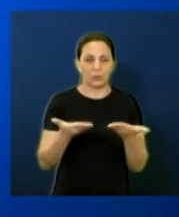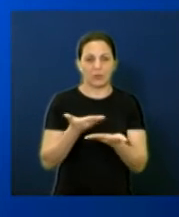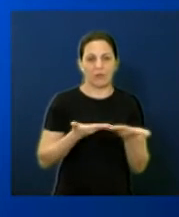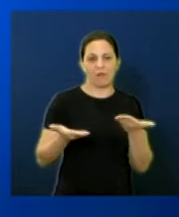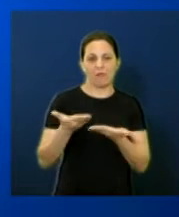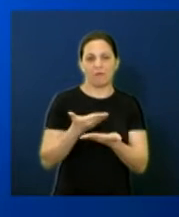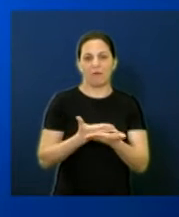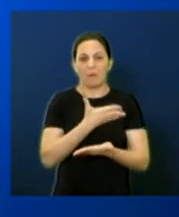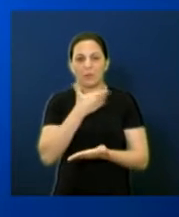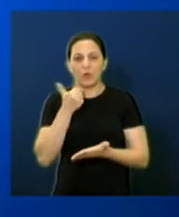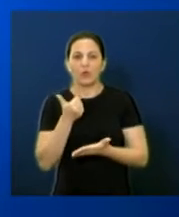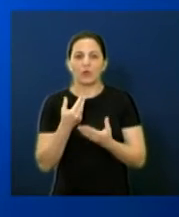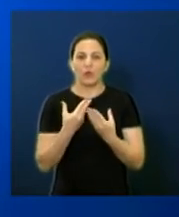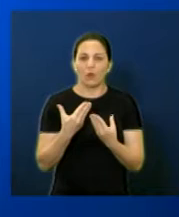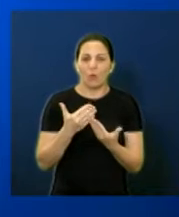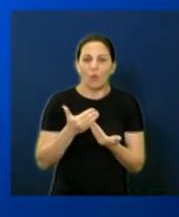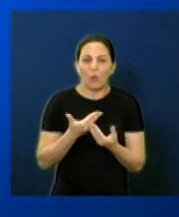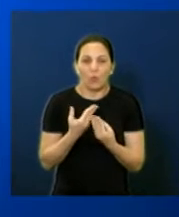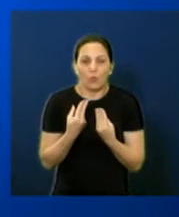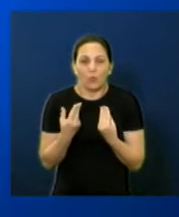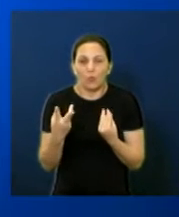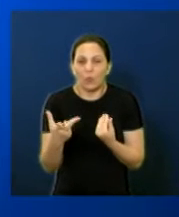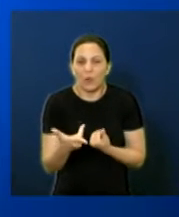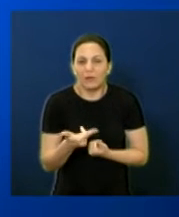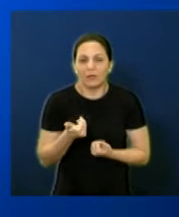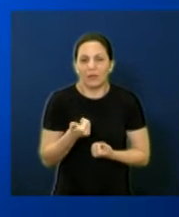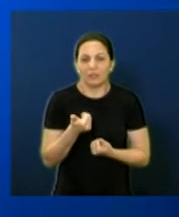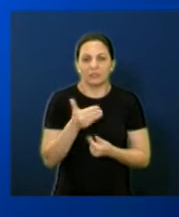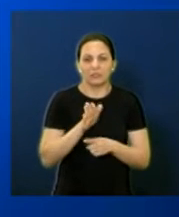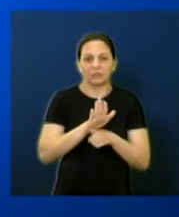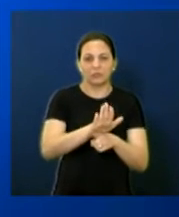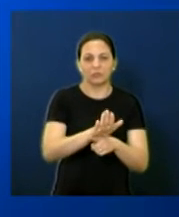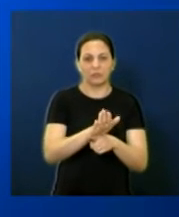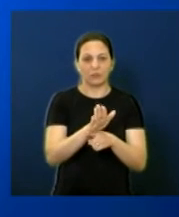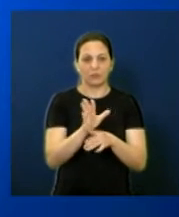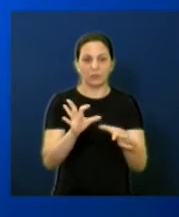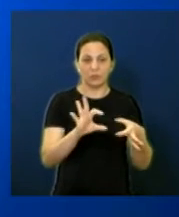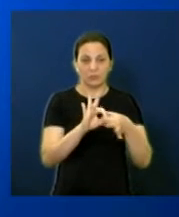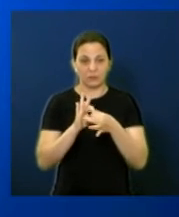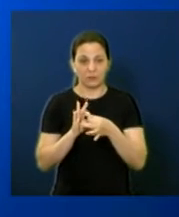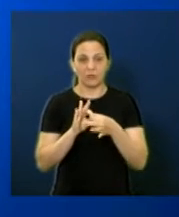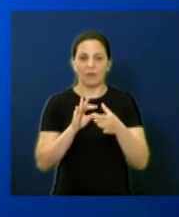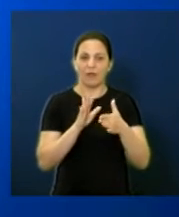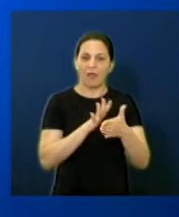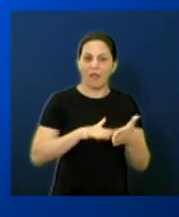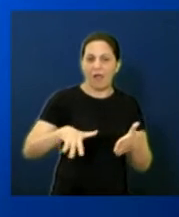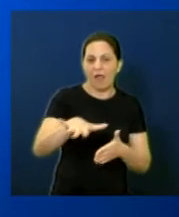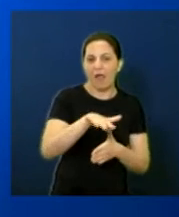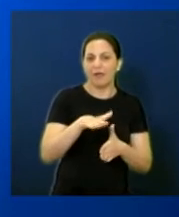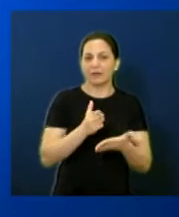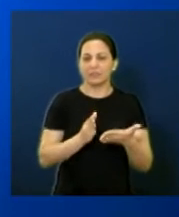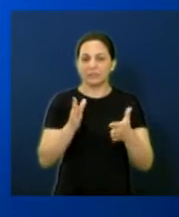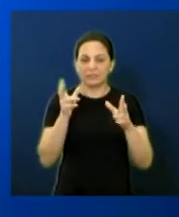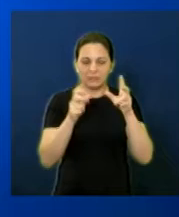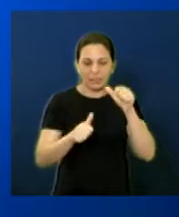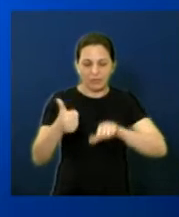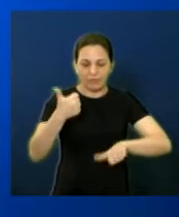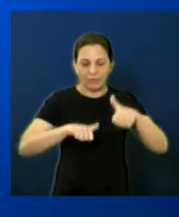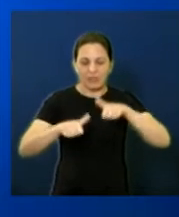melhora da qualidade dos serviços prestados, integração de diversas instâncias de análise e aprovação,